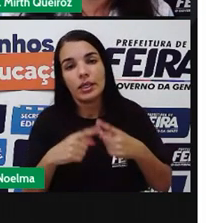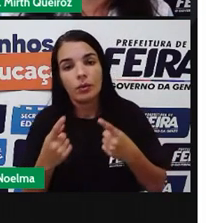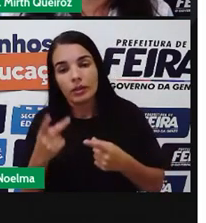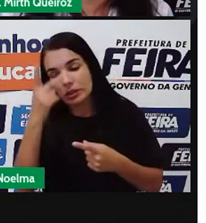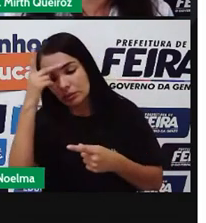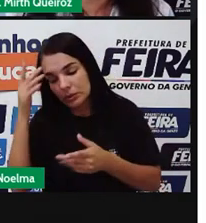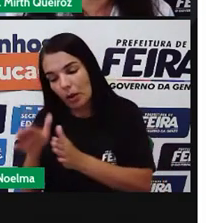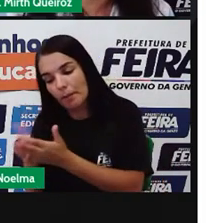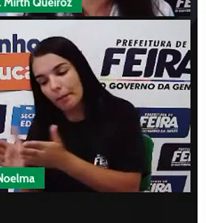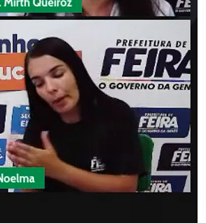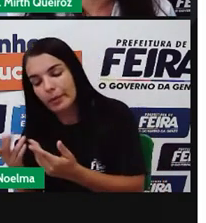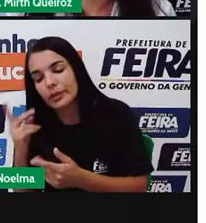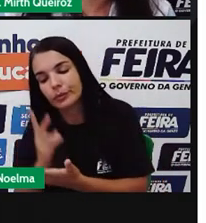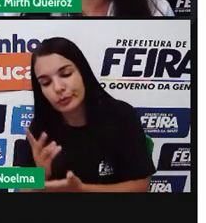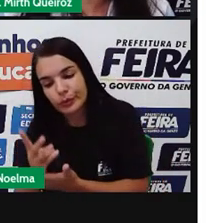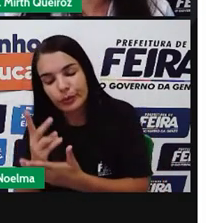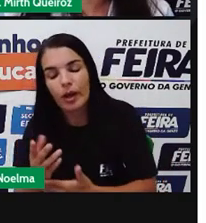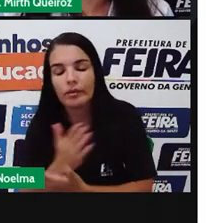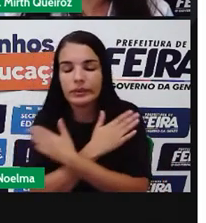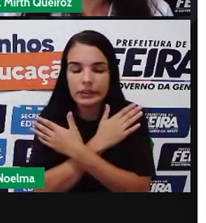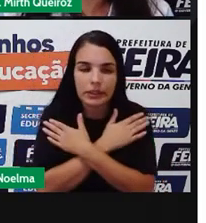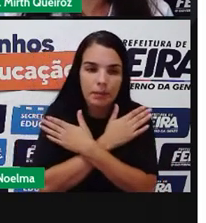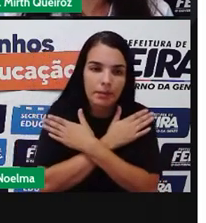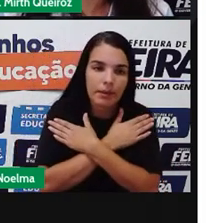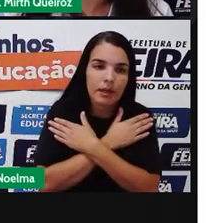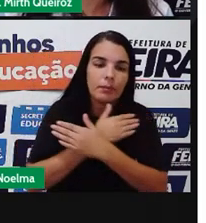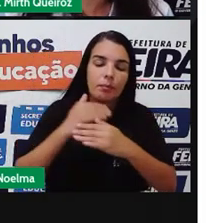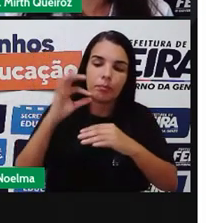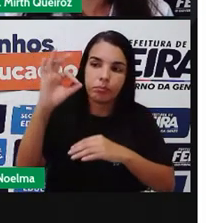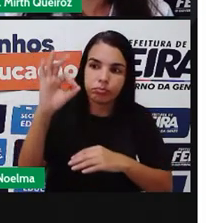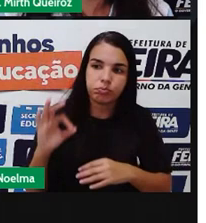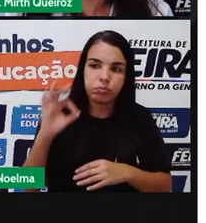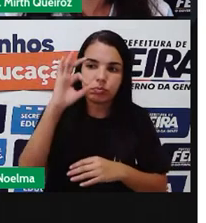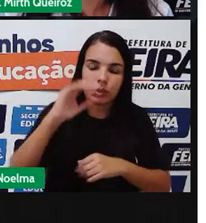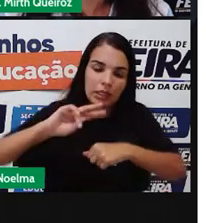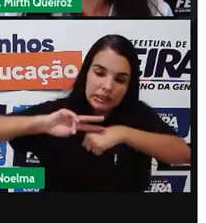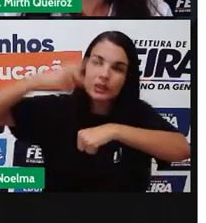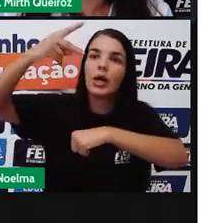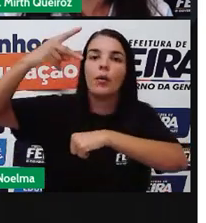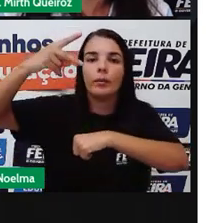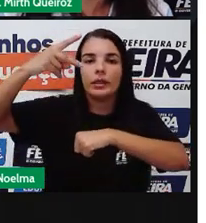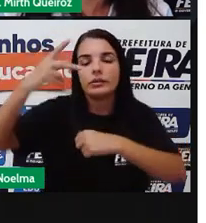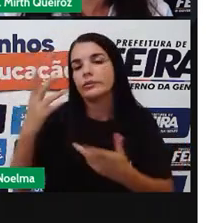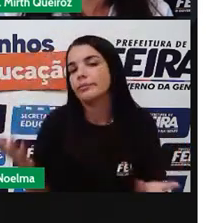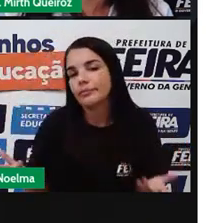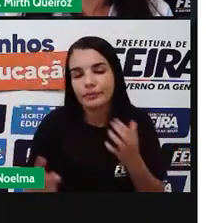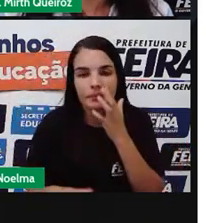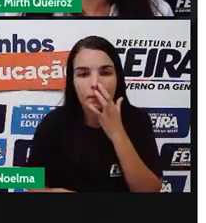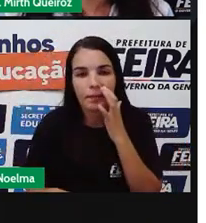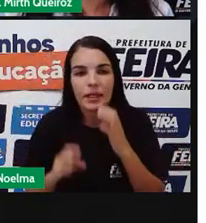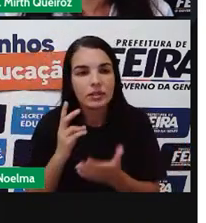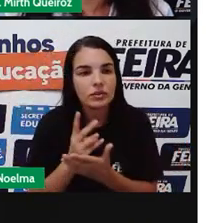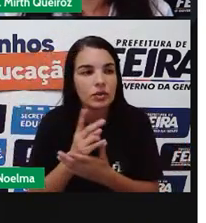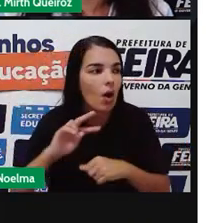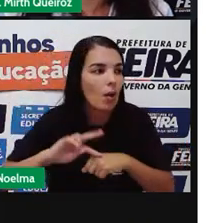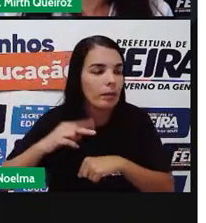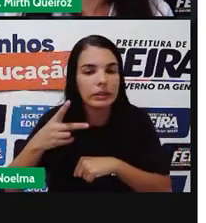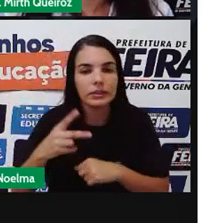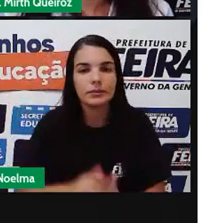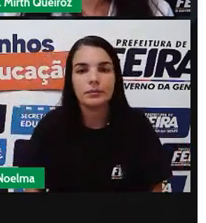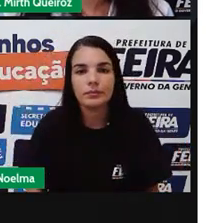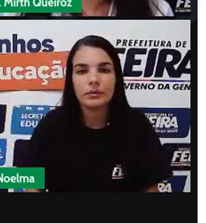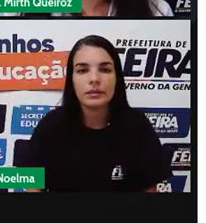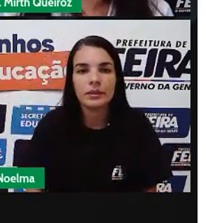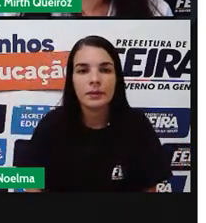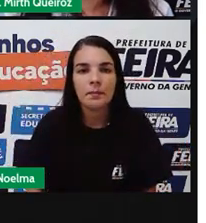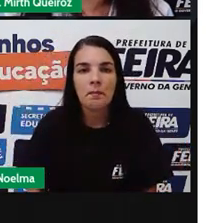Isso Entre o desemprego Dos menos Favorecidos Que não tiveram Tanta oportunidade De formação Só vai aumentando